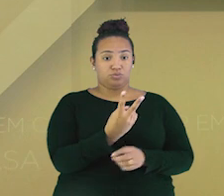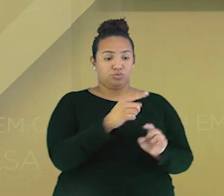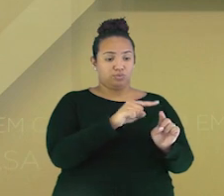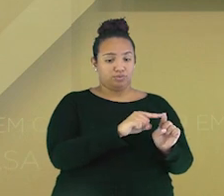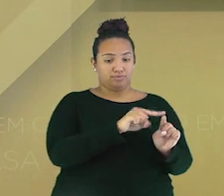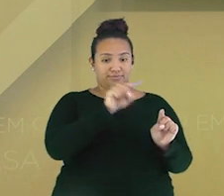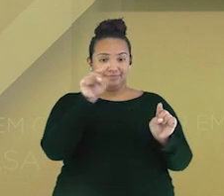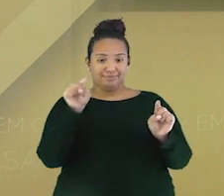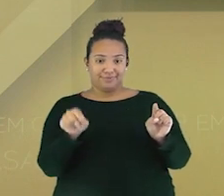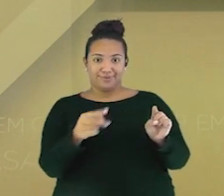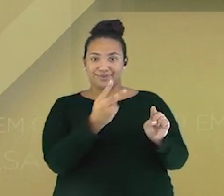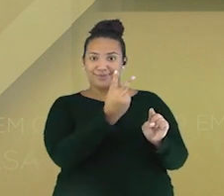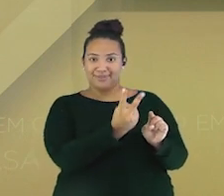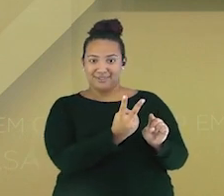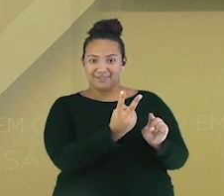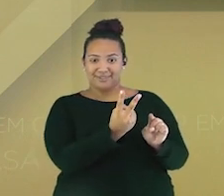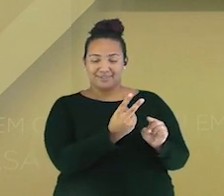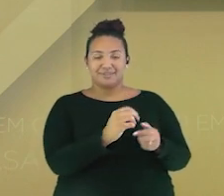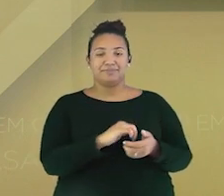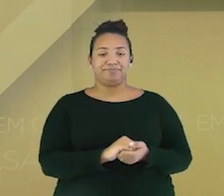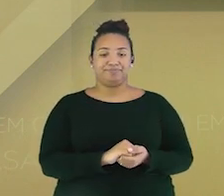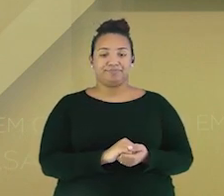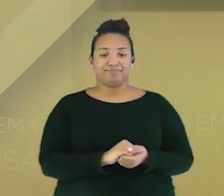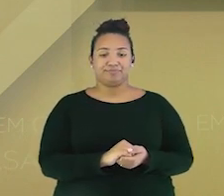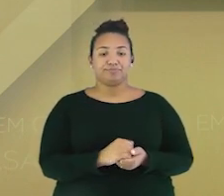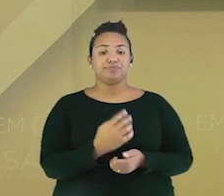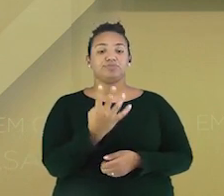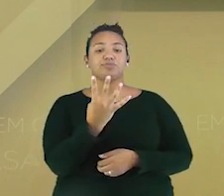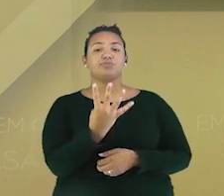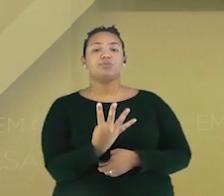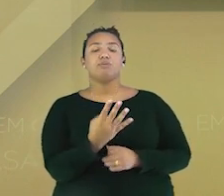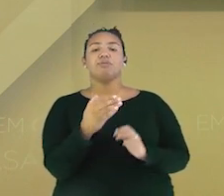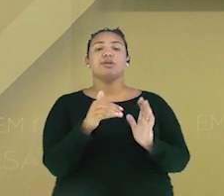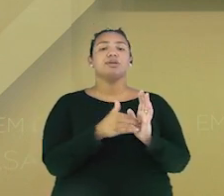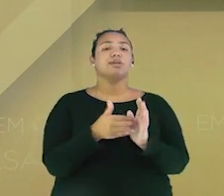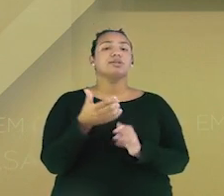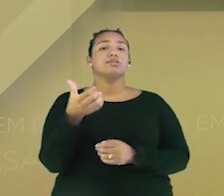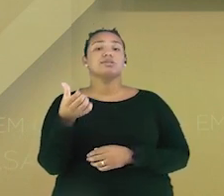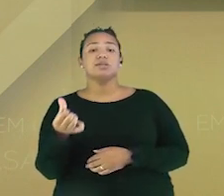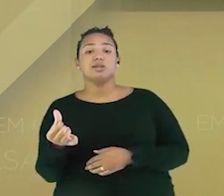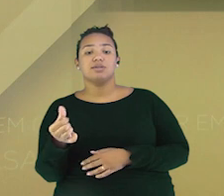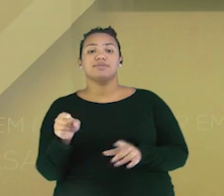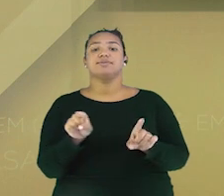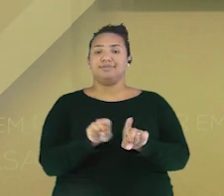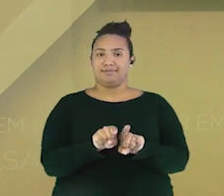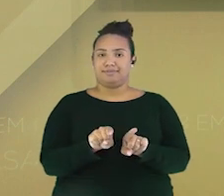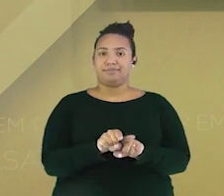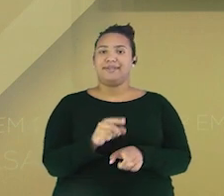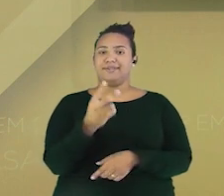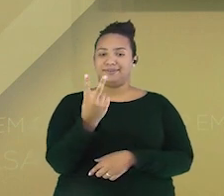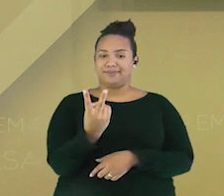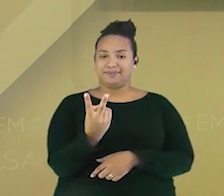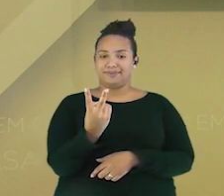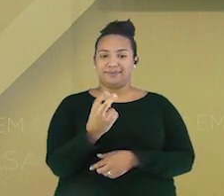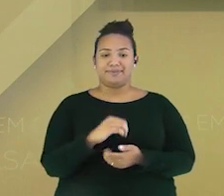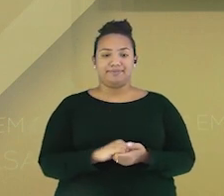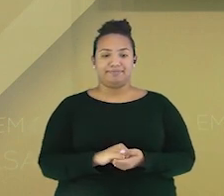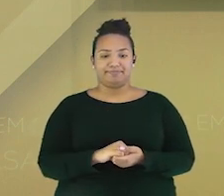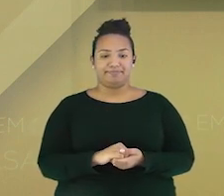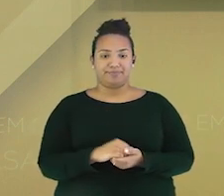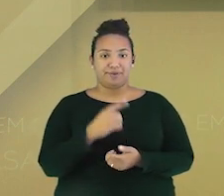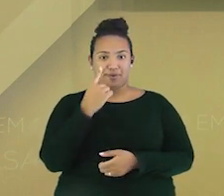casas. Do número 4 até o número 6, também vamos andar duas casas. Estamos no número 4,